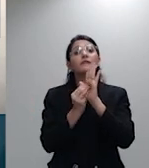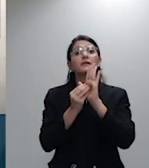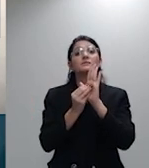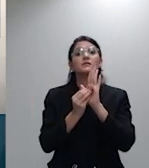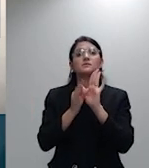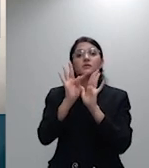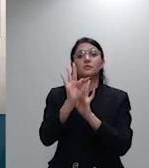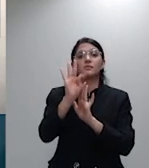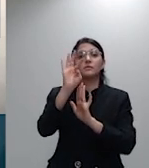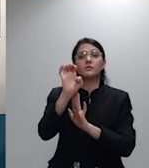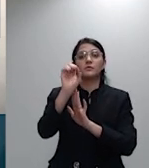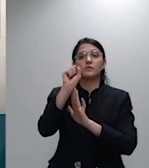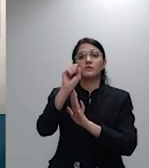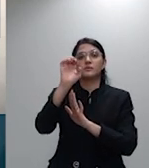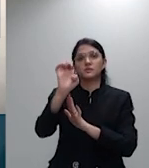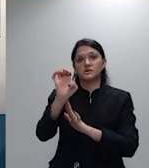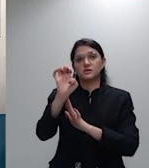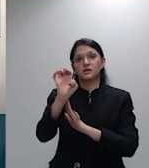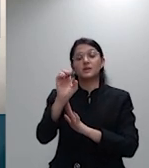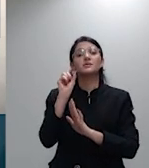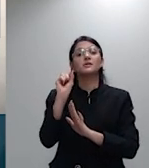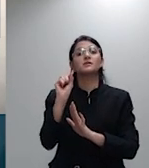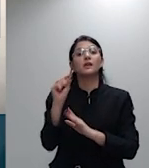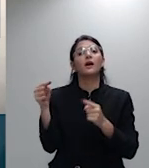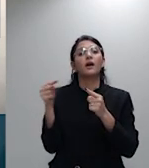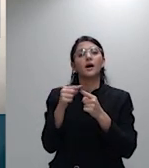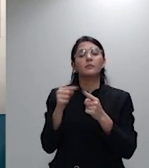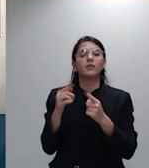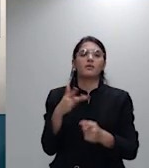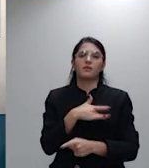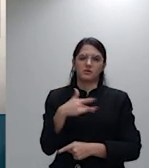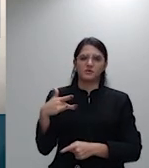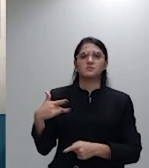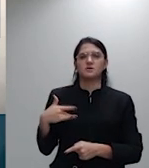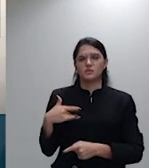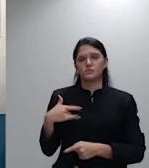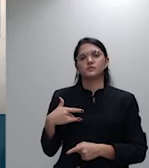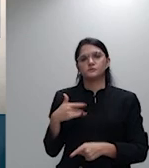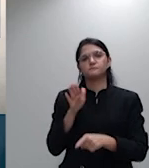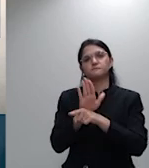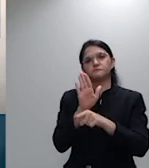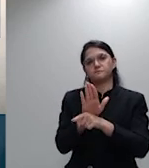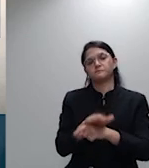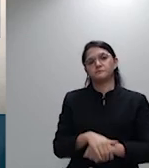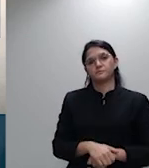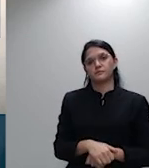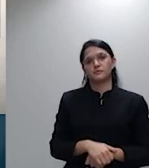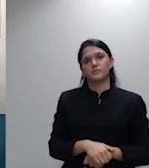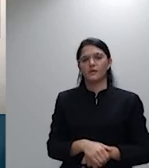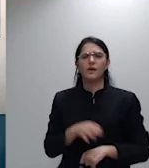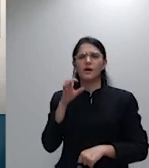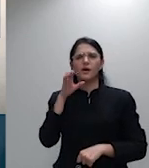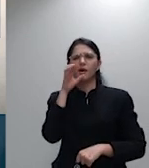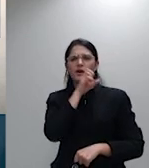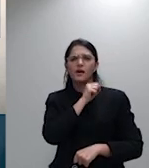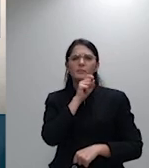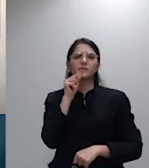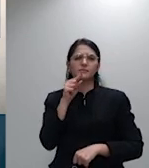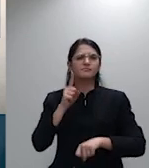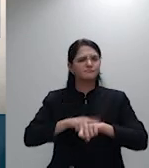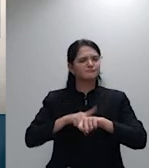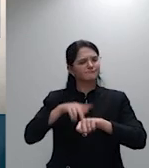campo da saúde suplementar e rapidamente observando o tempo que é exíguo